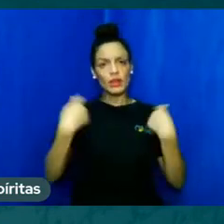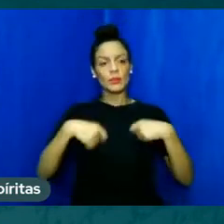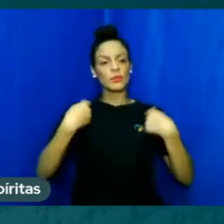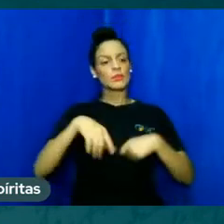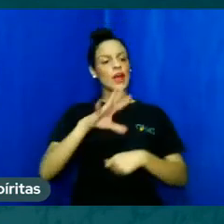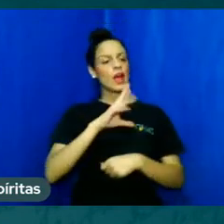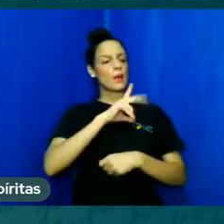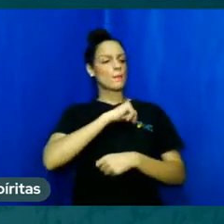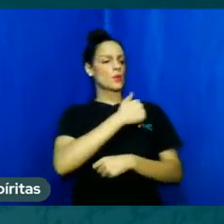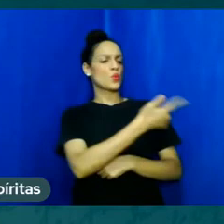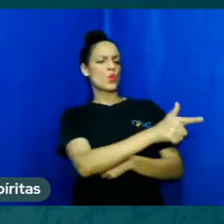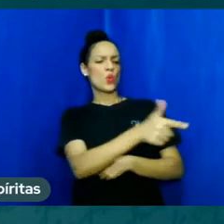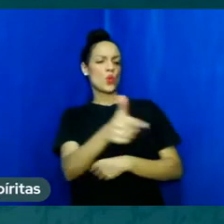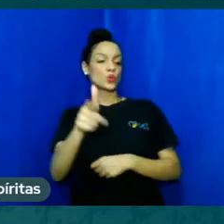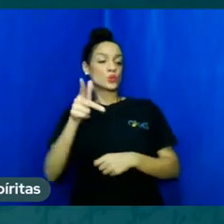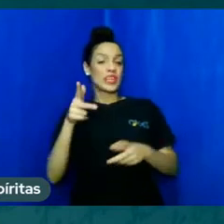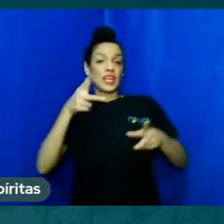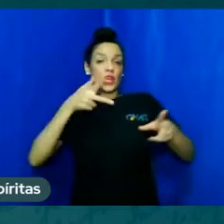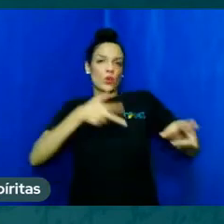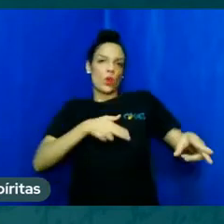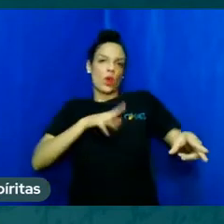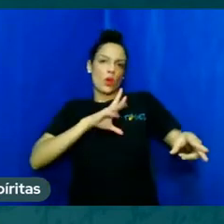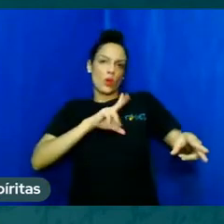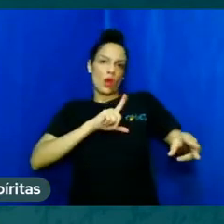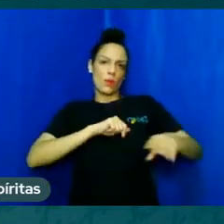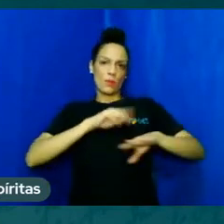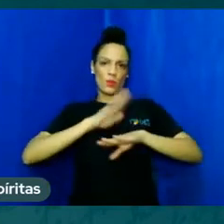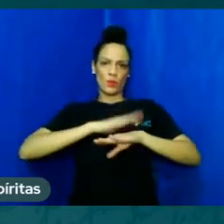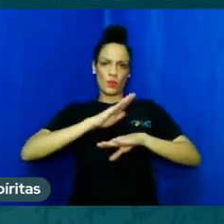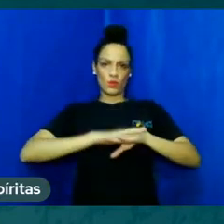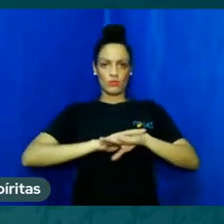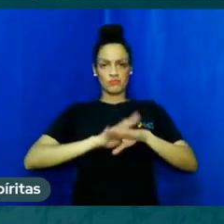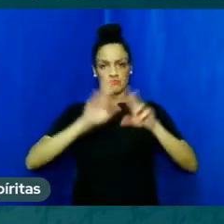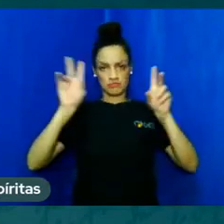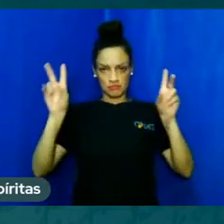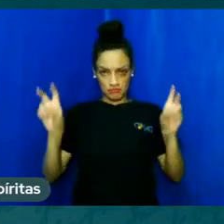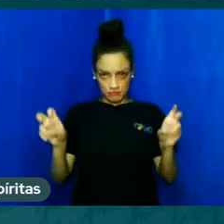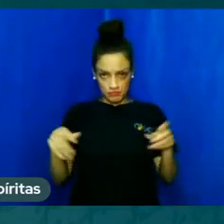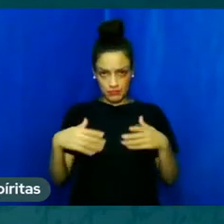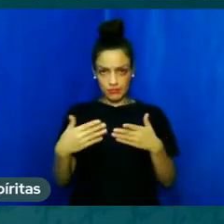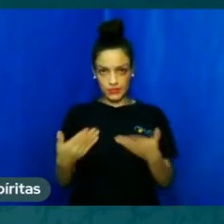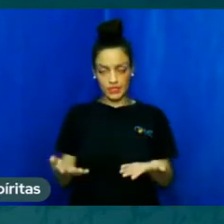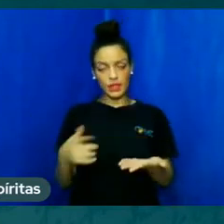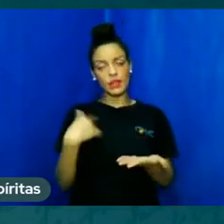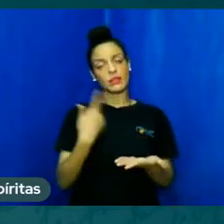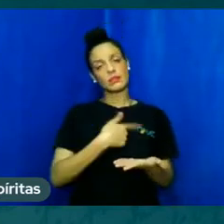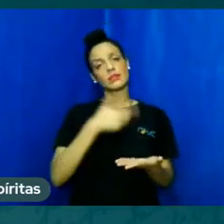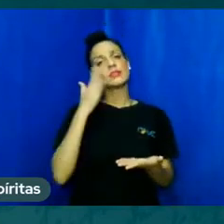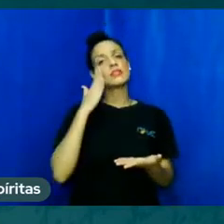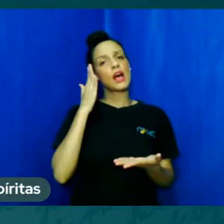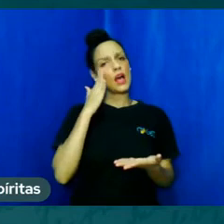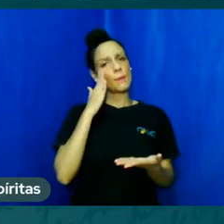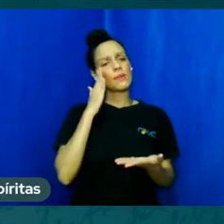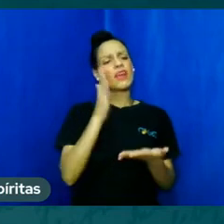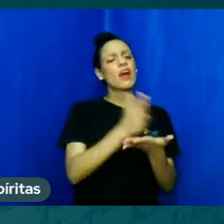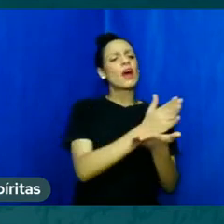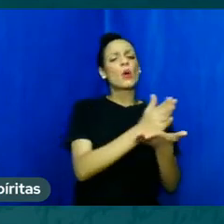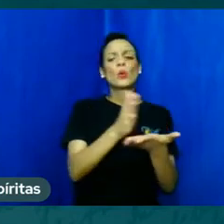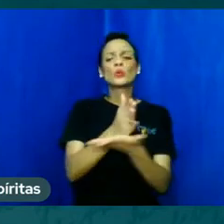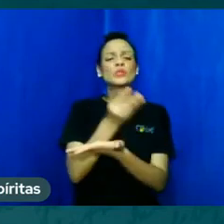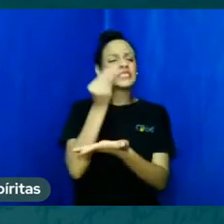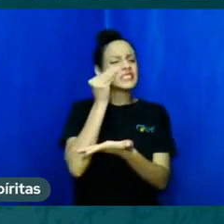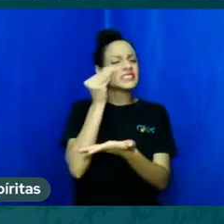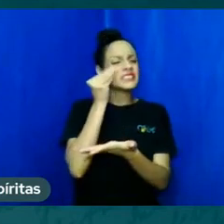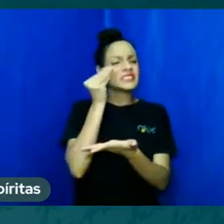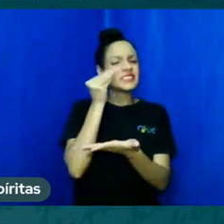sabe, e alguns de nós tentamos seguir, mas a gente peca aqui.